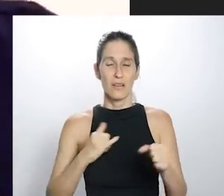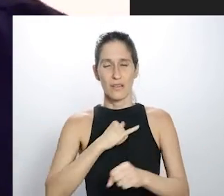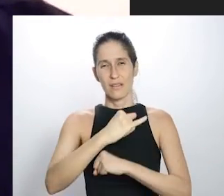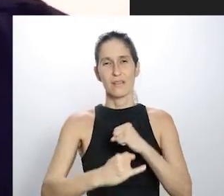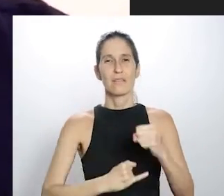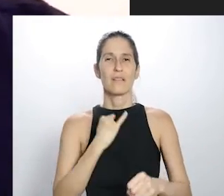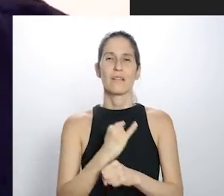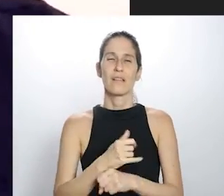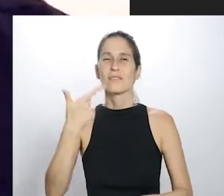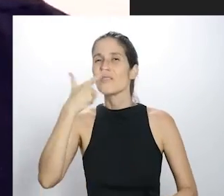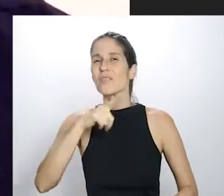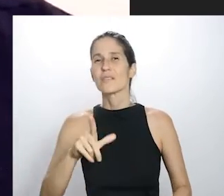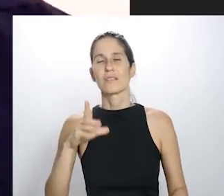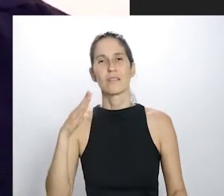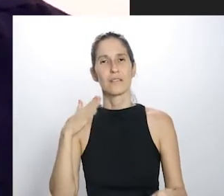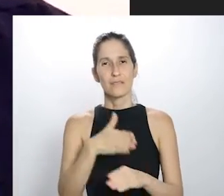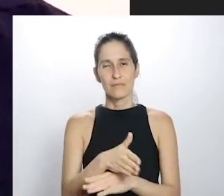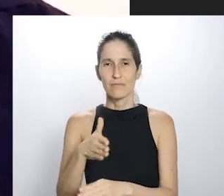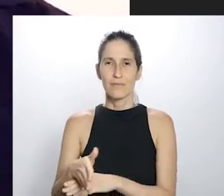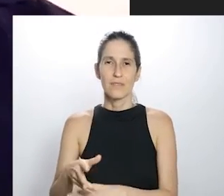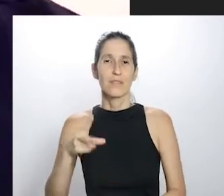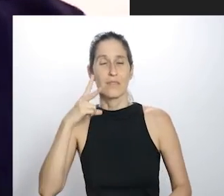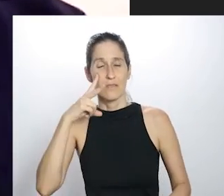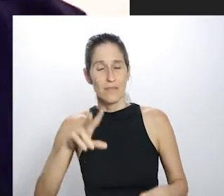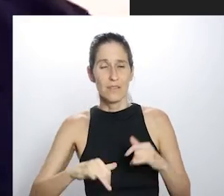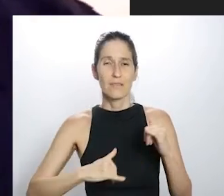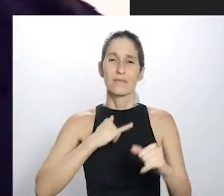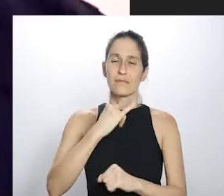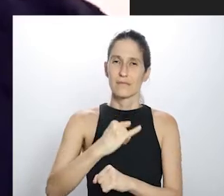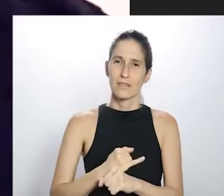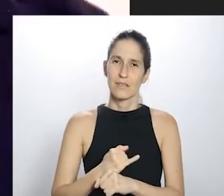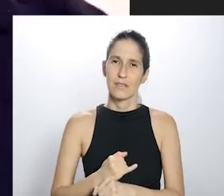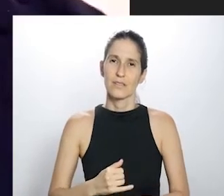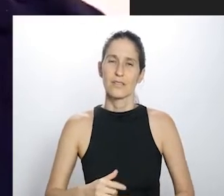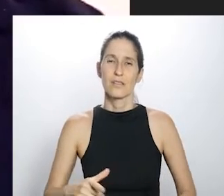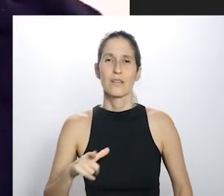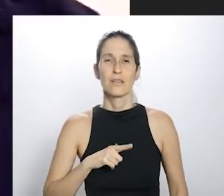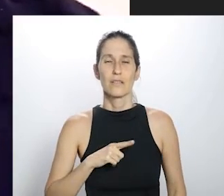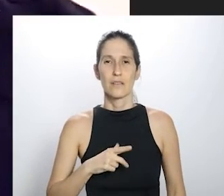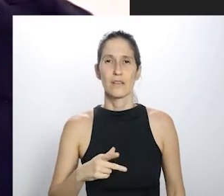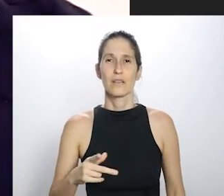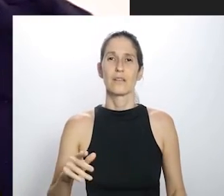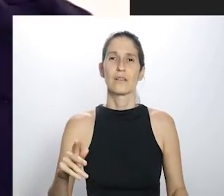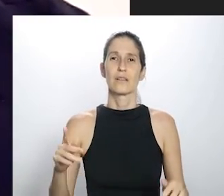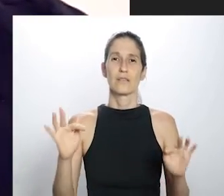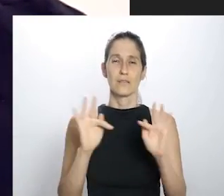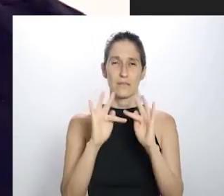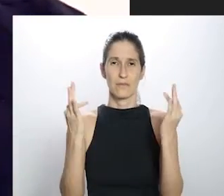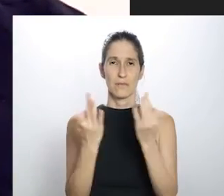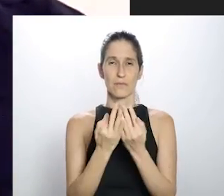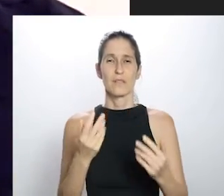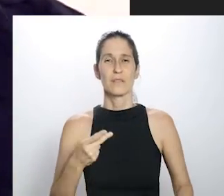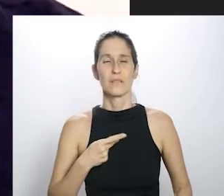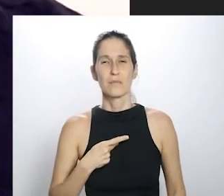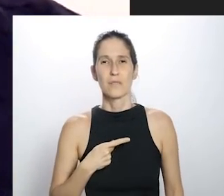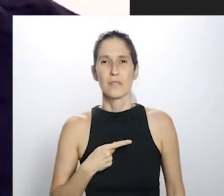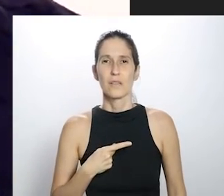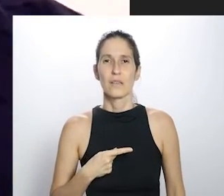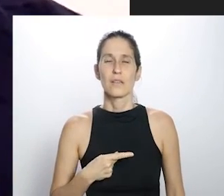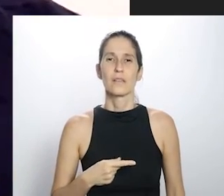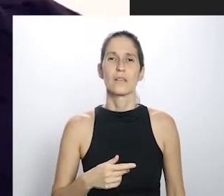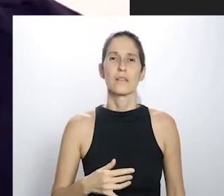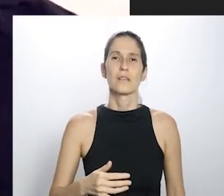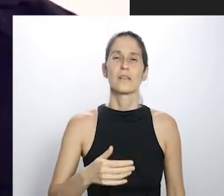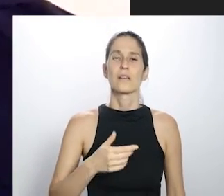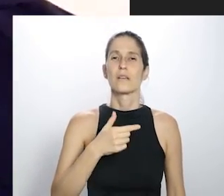está podendo participar à distância. Quer dizer, por exemplo, eu tenho um parente que começou a ligar para a avó